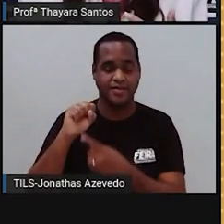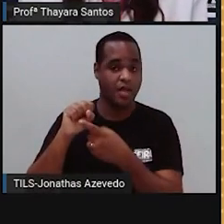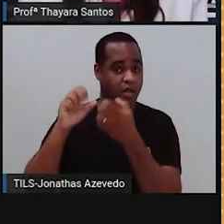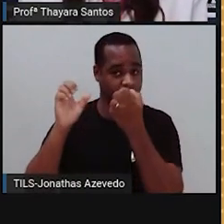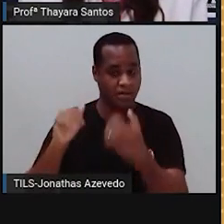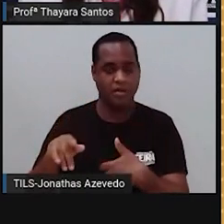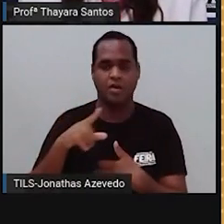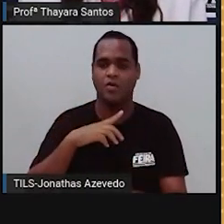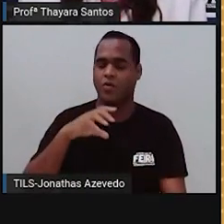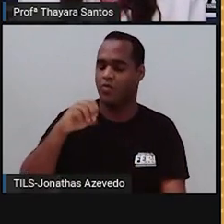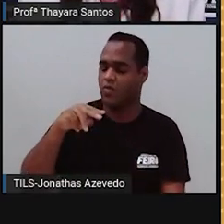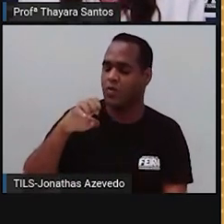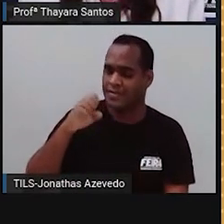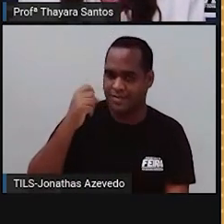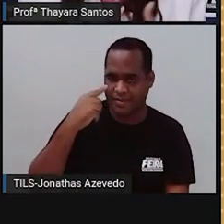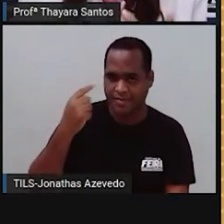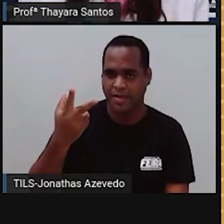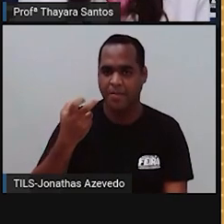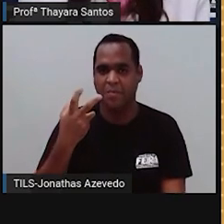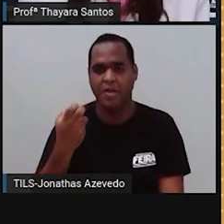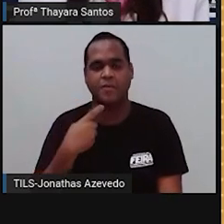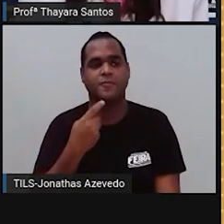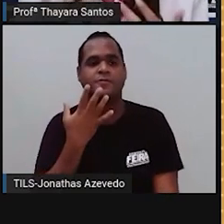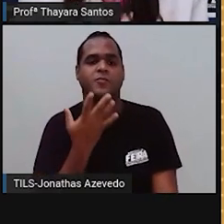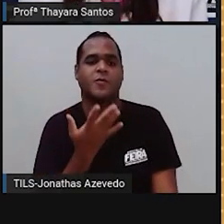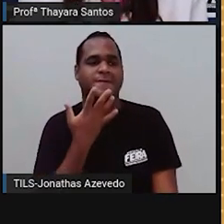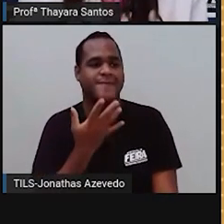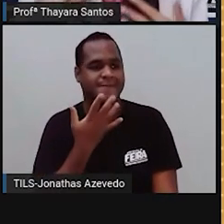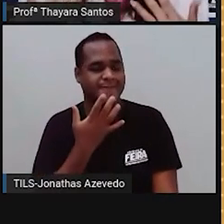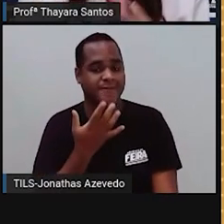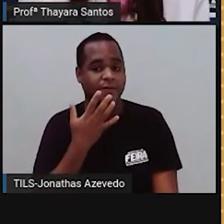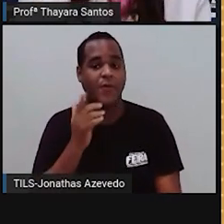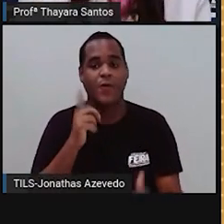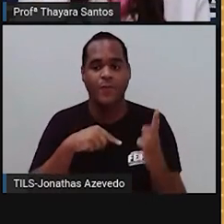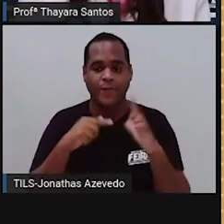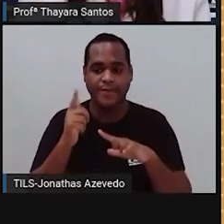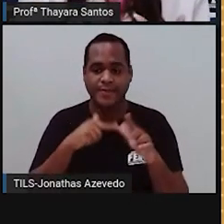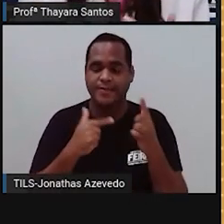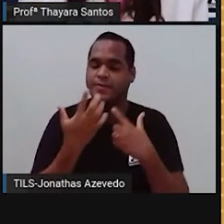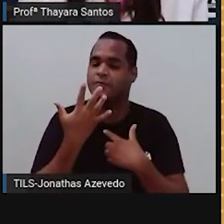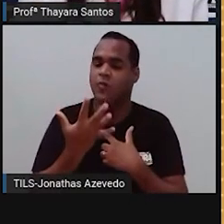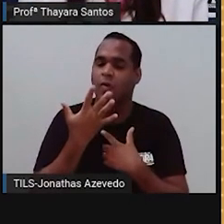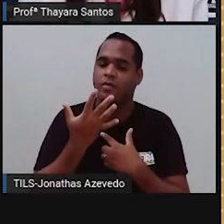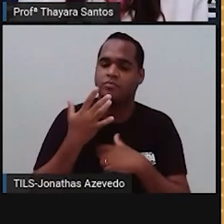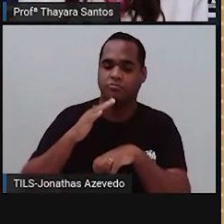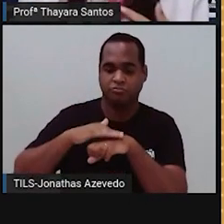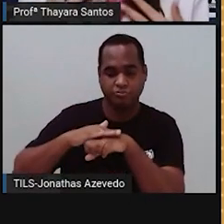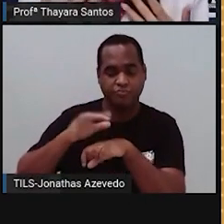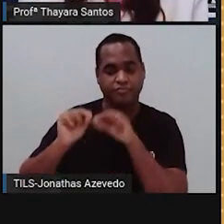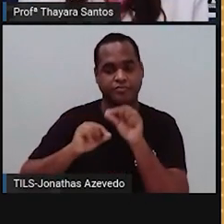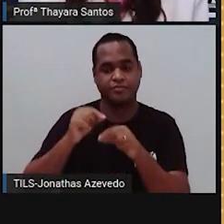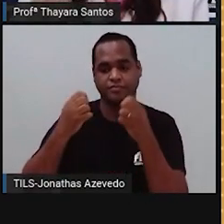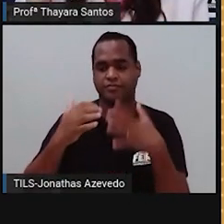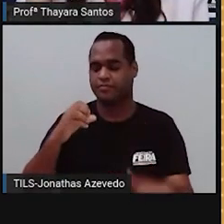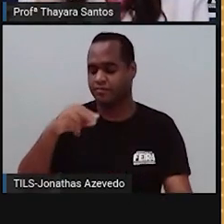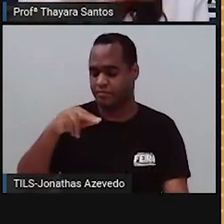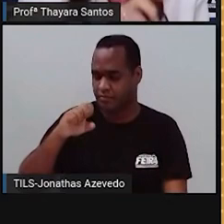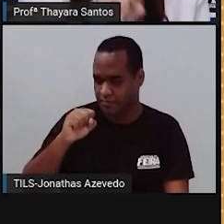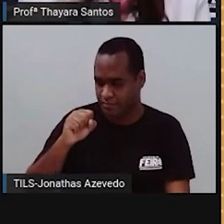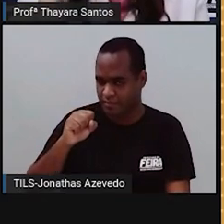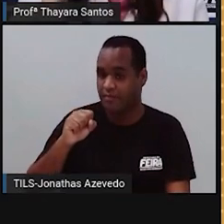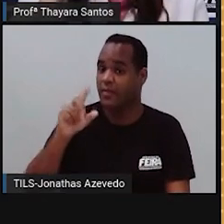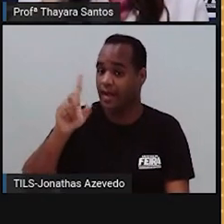eles estão relacionados com a percepção de cores. As cores que a gente enxerga, quem faz isso, na verdade, são os cones. Eles